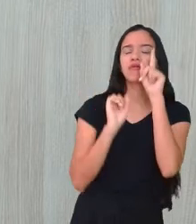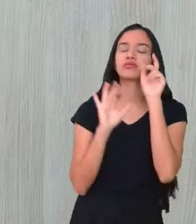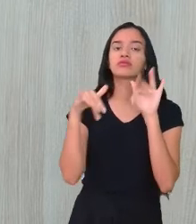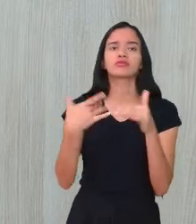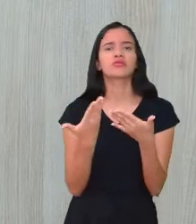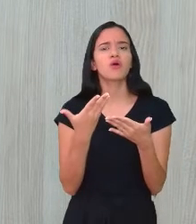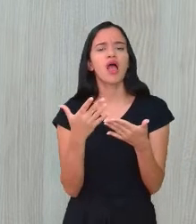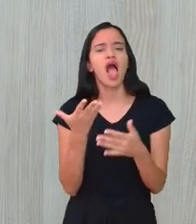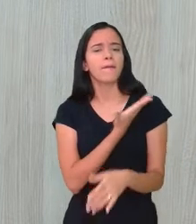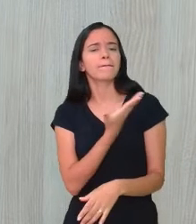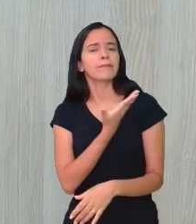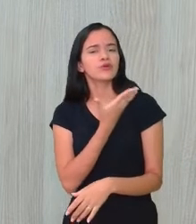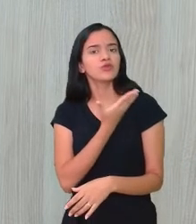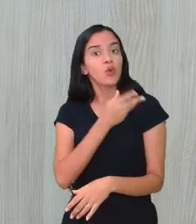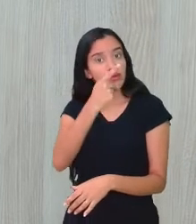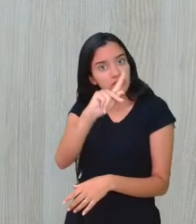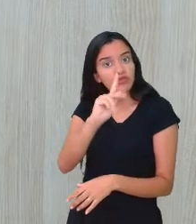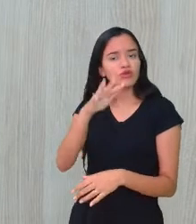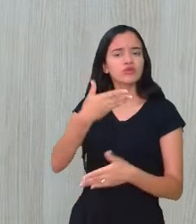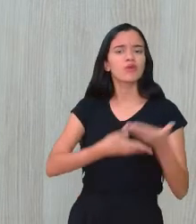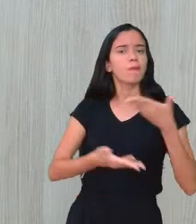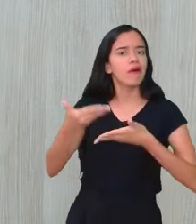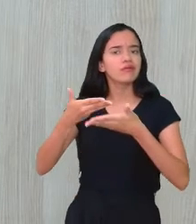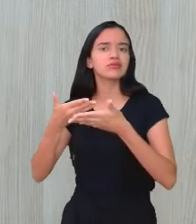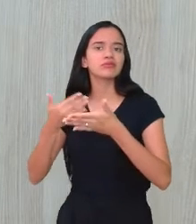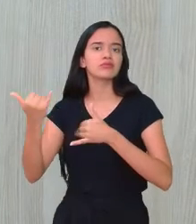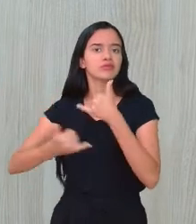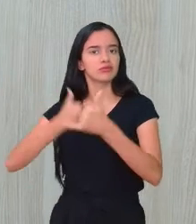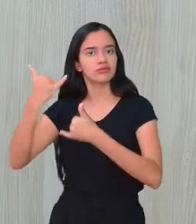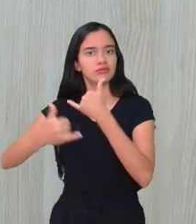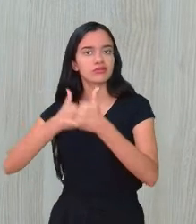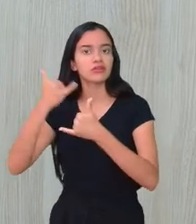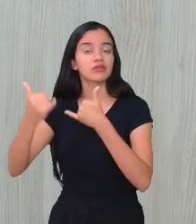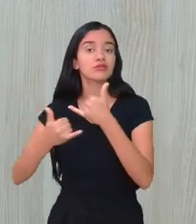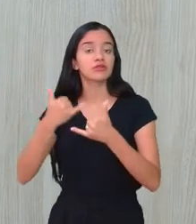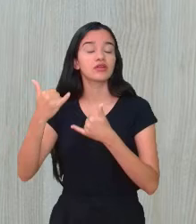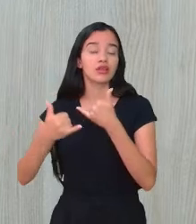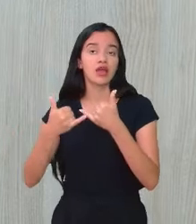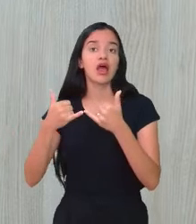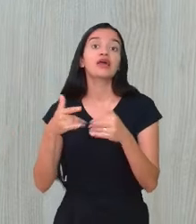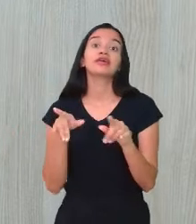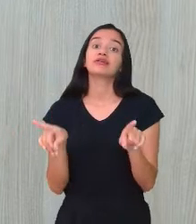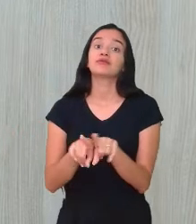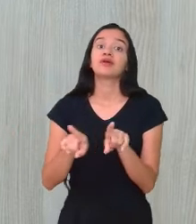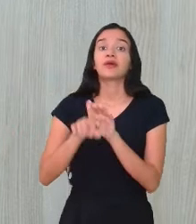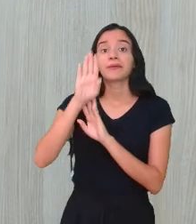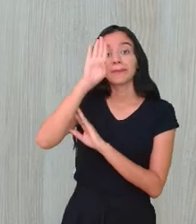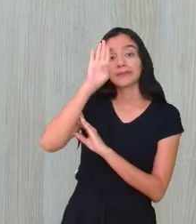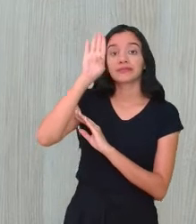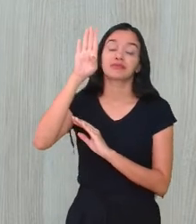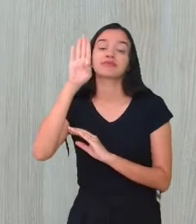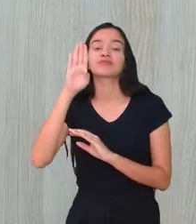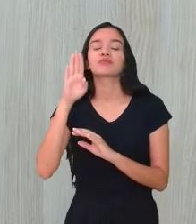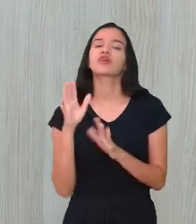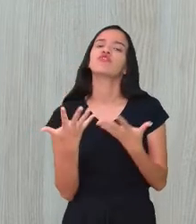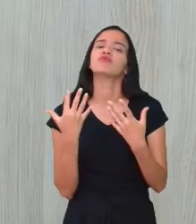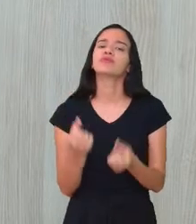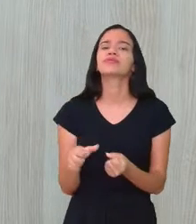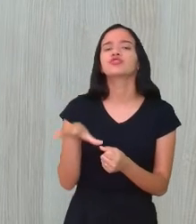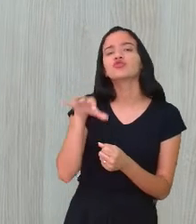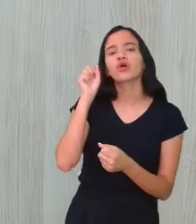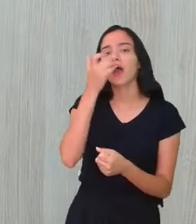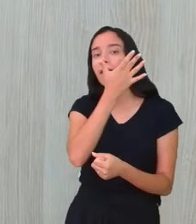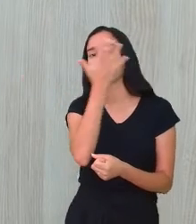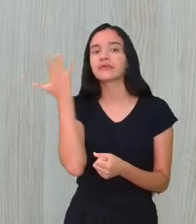brincadeiras, se aproxima, dá apoio, conversa e, principalmente, exercita a escuta. Vamos escutar o que essas